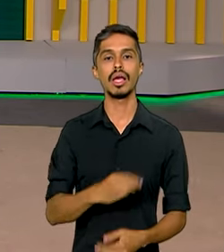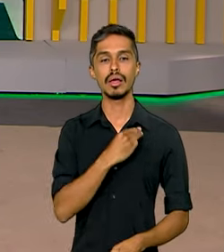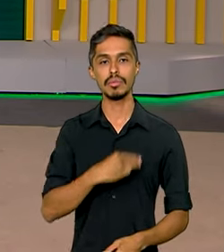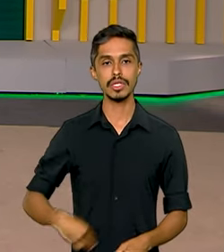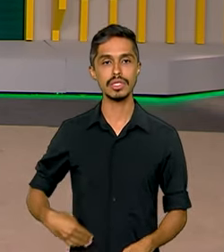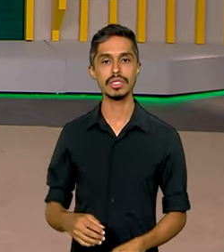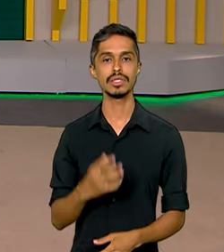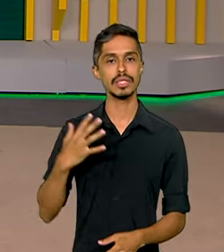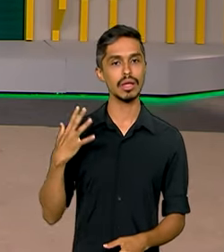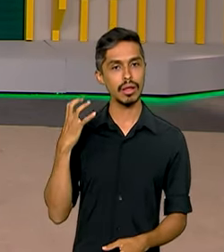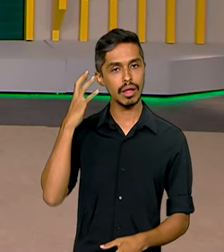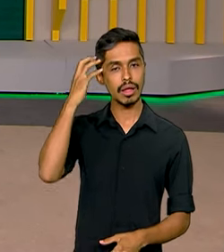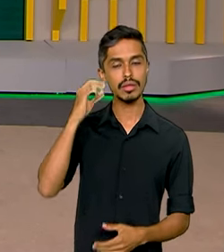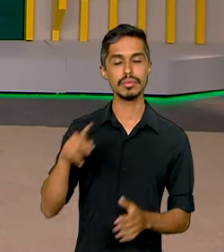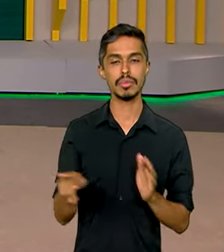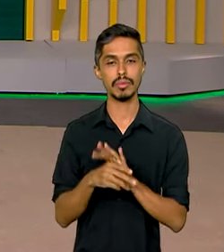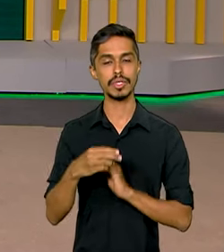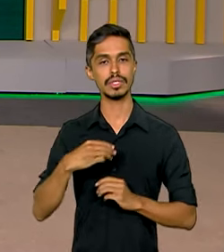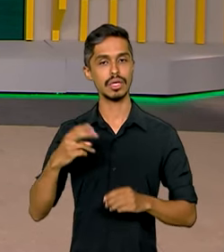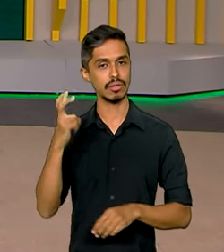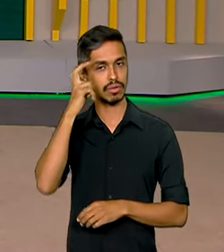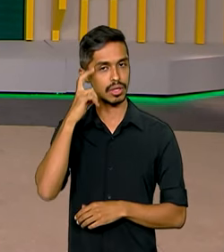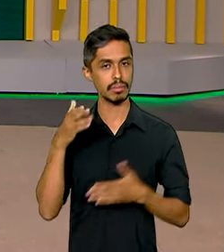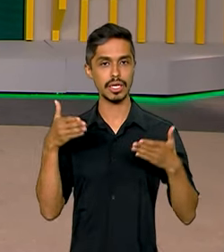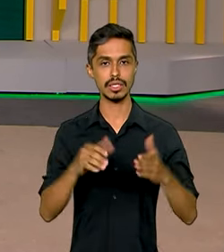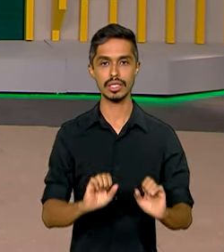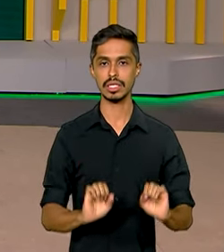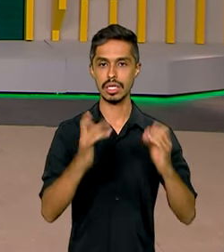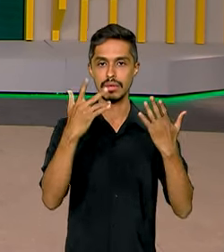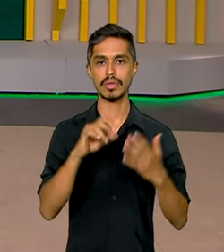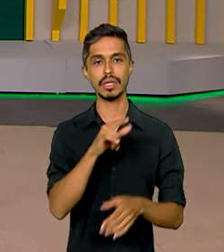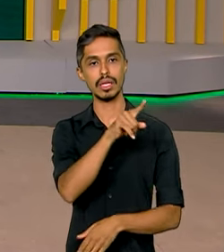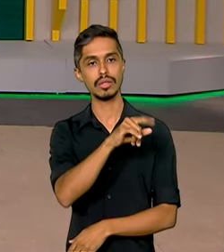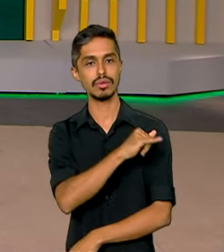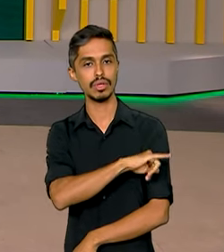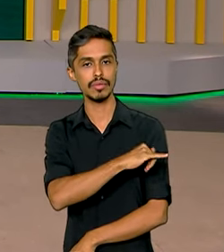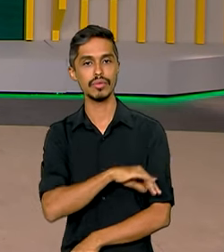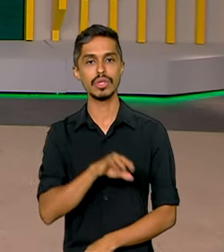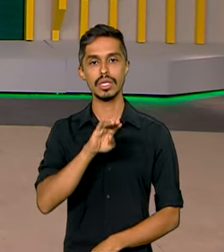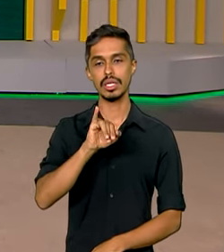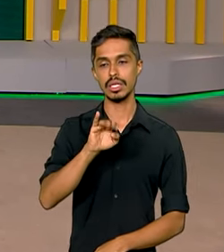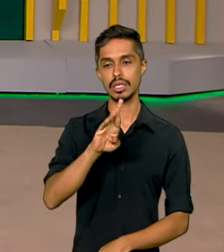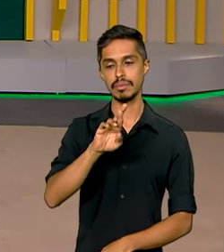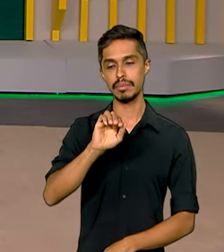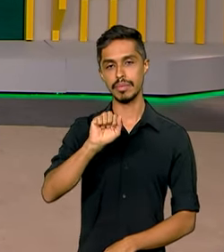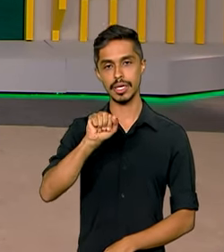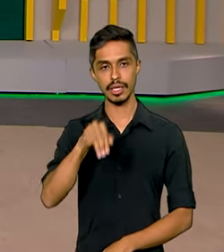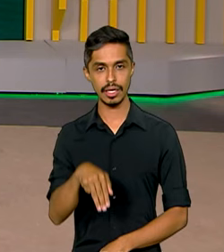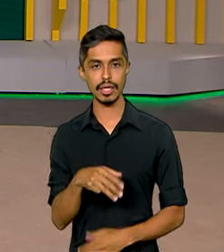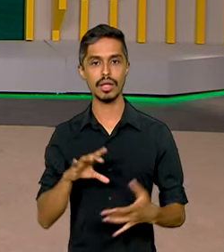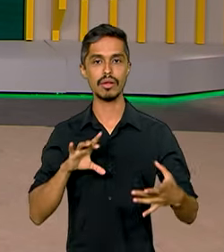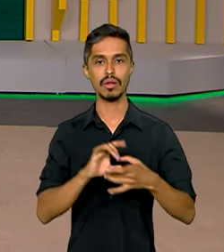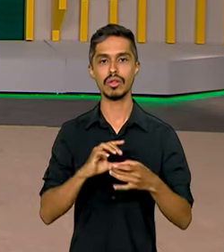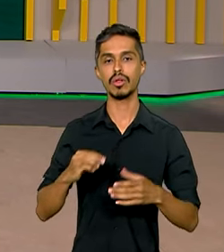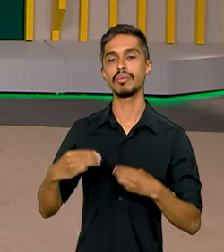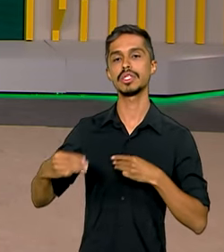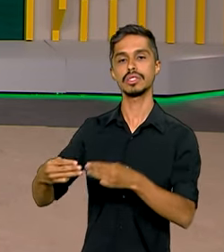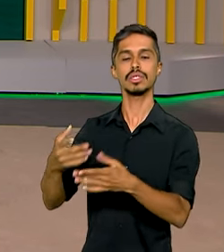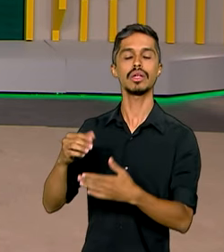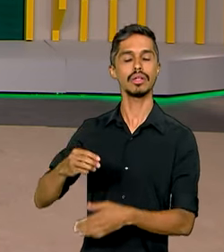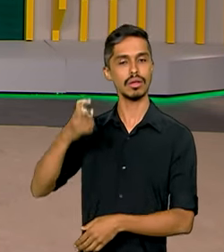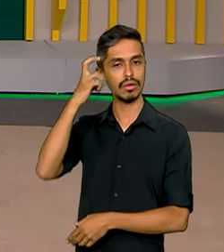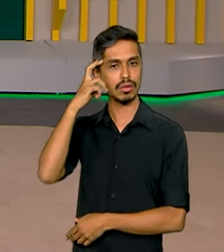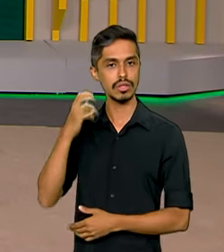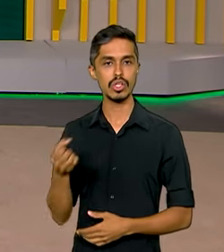Menezes, participou da celebração nesta sexta-feira no Rio de Janeiro. O IBRAM, órgão vinculado ao Ministério da Cultura,